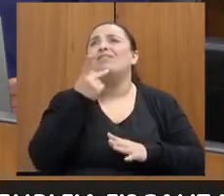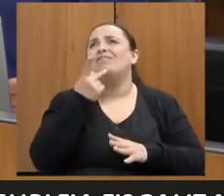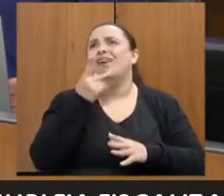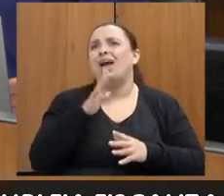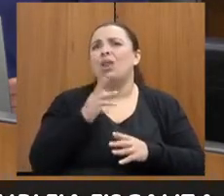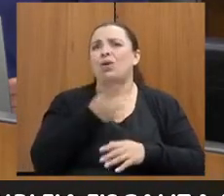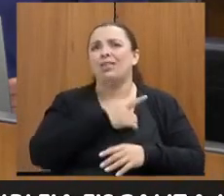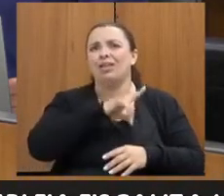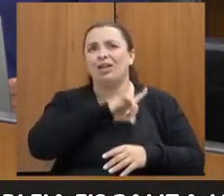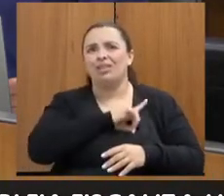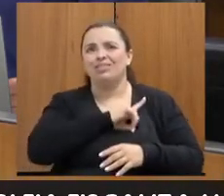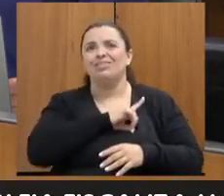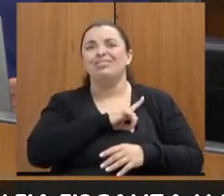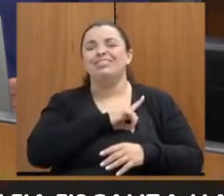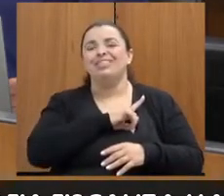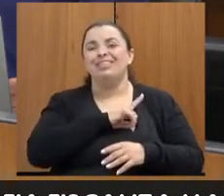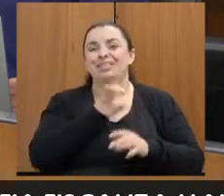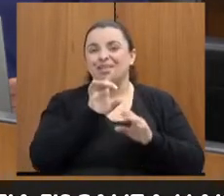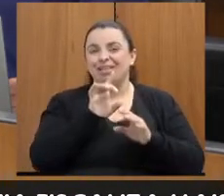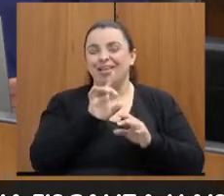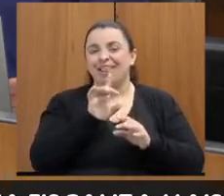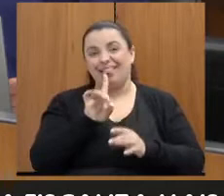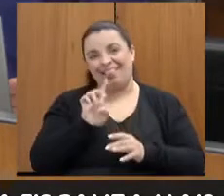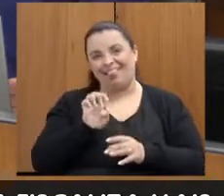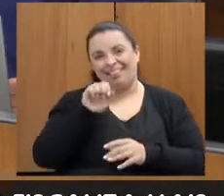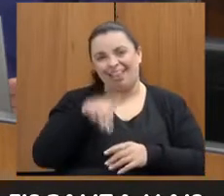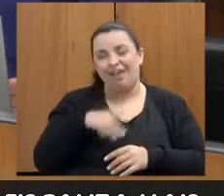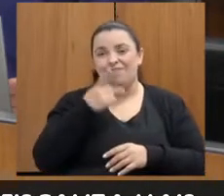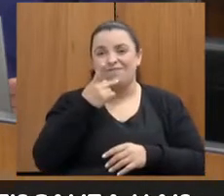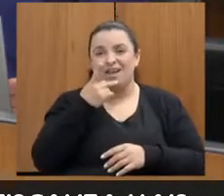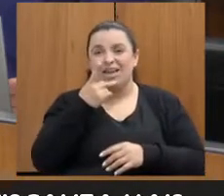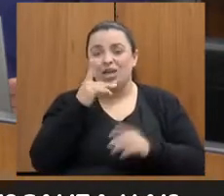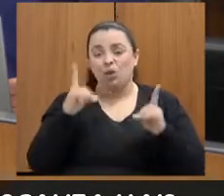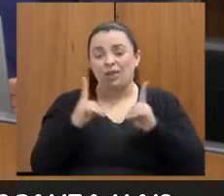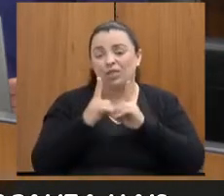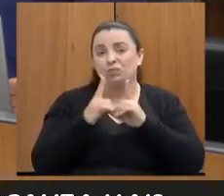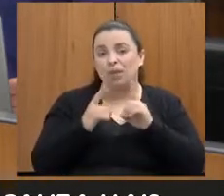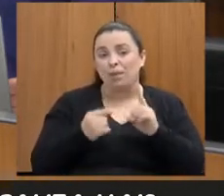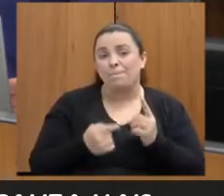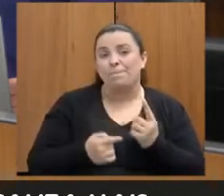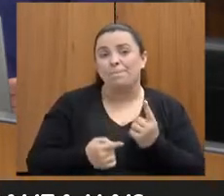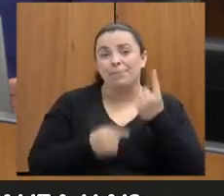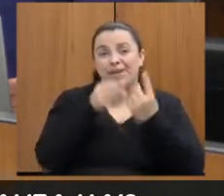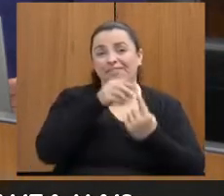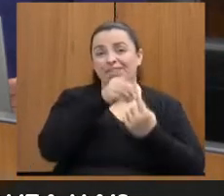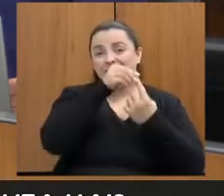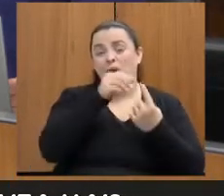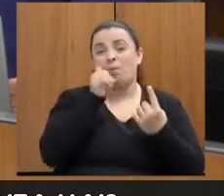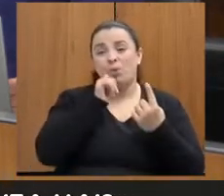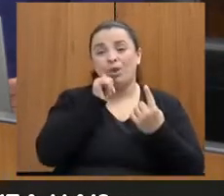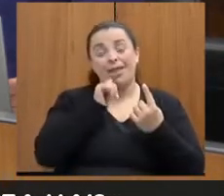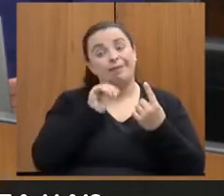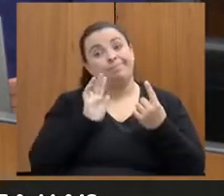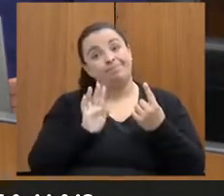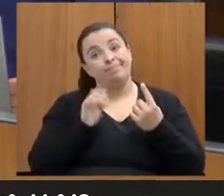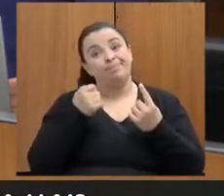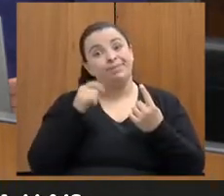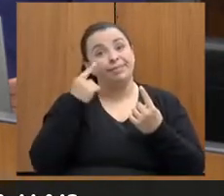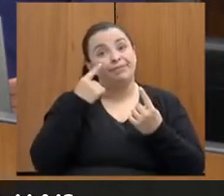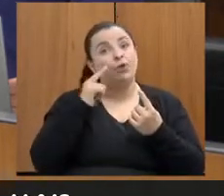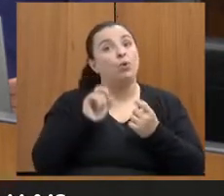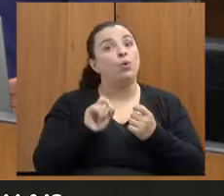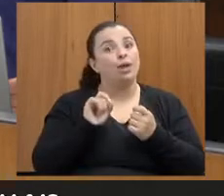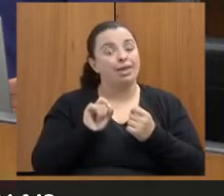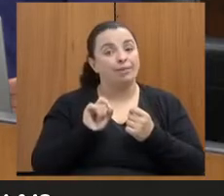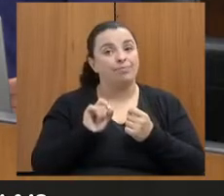não é defendendo bandeira, sabe, gente? Realidade. A gente tem que separar algumas questões, que é, a gente enxerga a delegacia de mulheres muito como